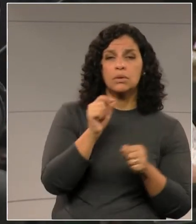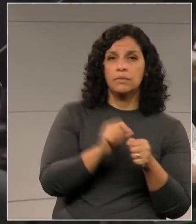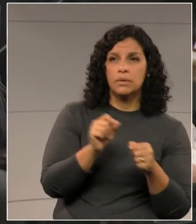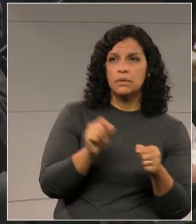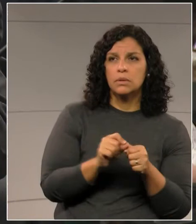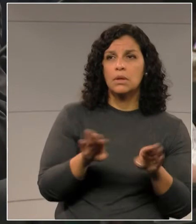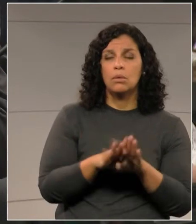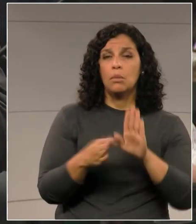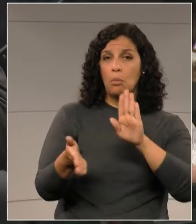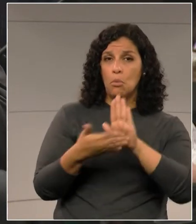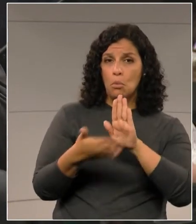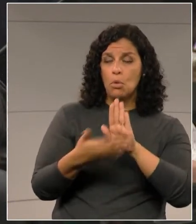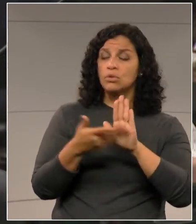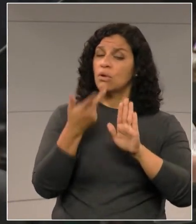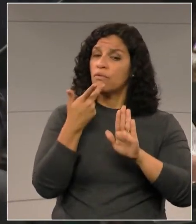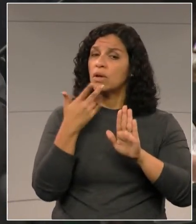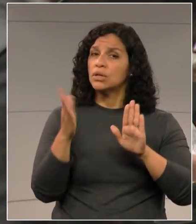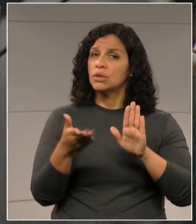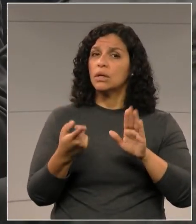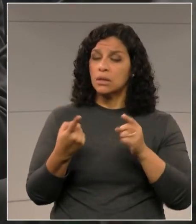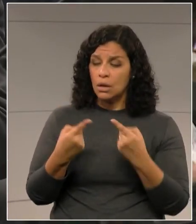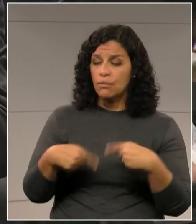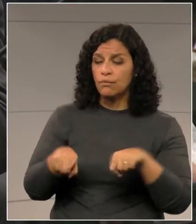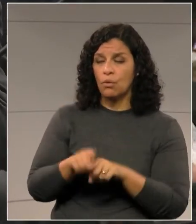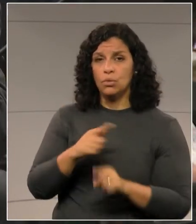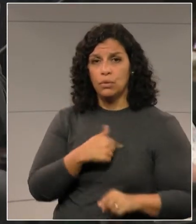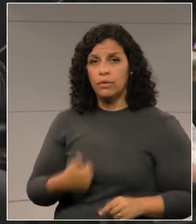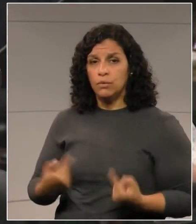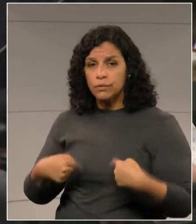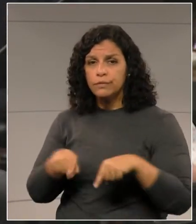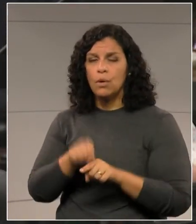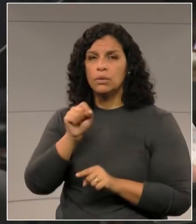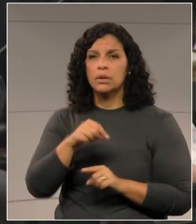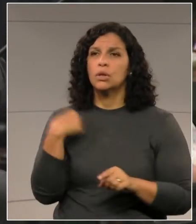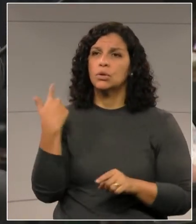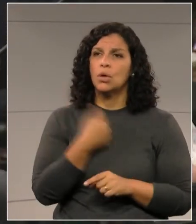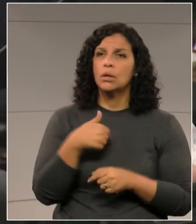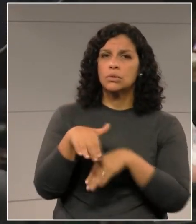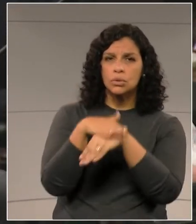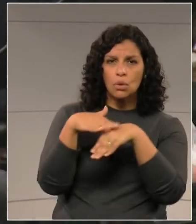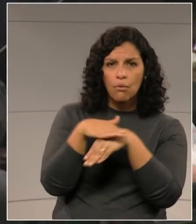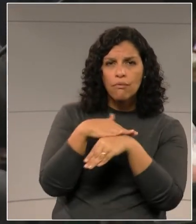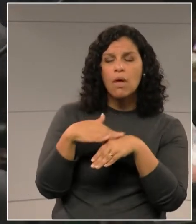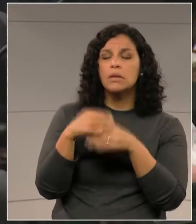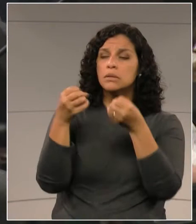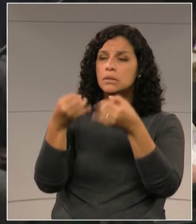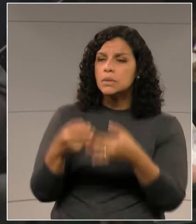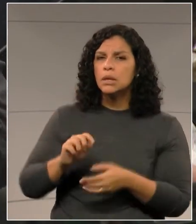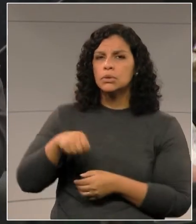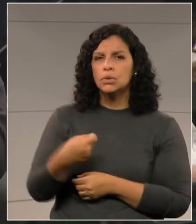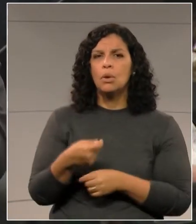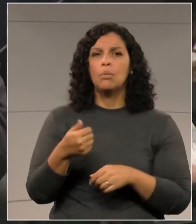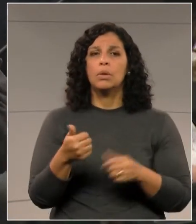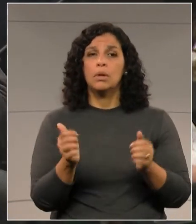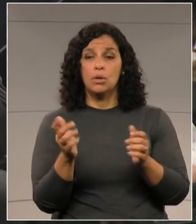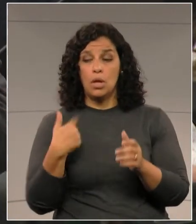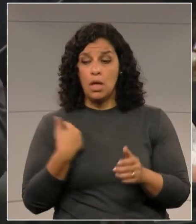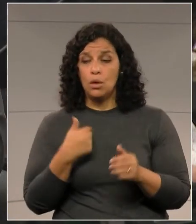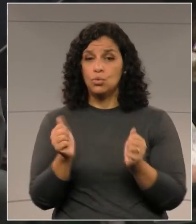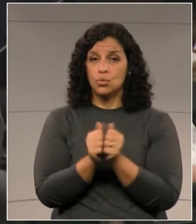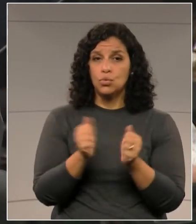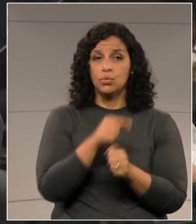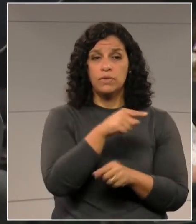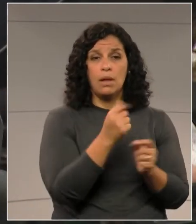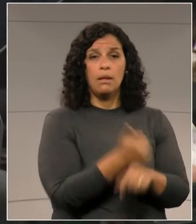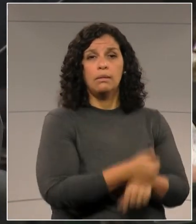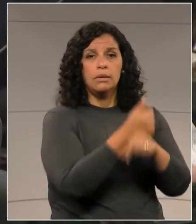e eu me proponho, falei para deputado, ao retorno do governador, fazer uma conversa republicana, líder da situação, líder da oposição, e estou